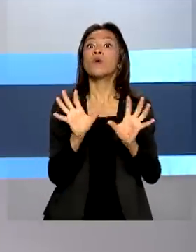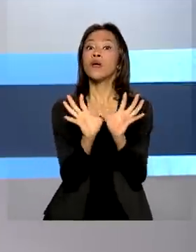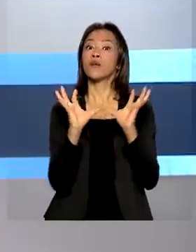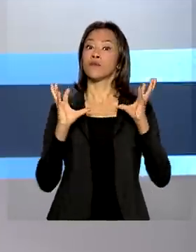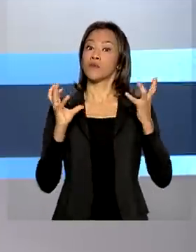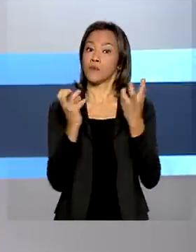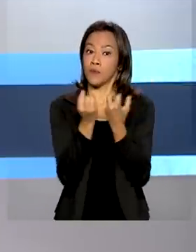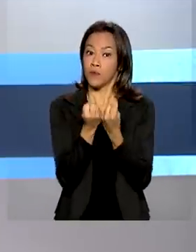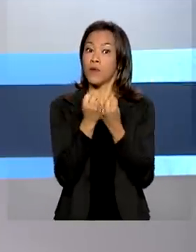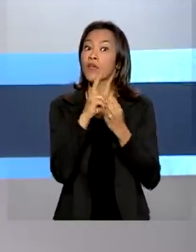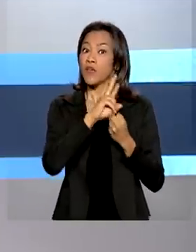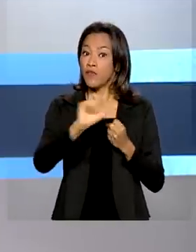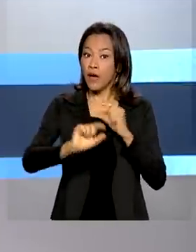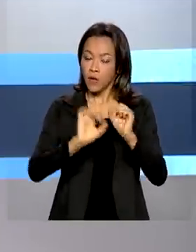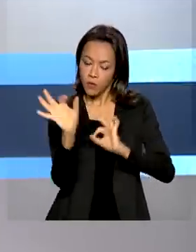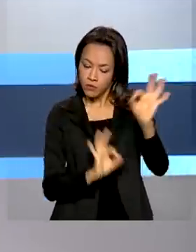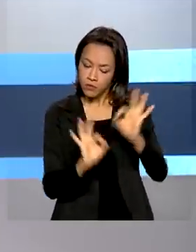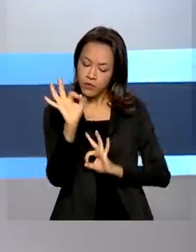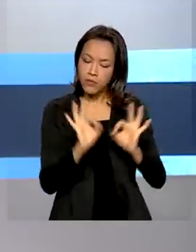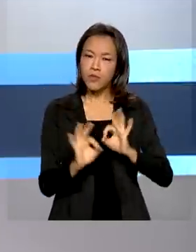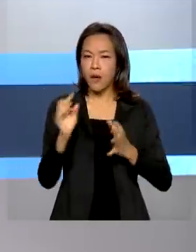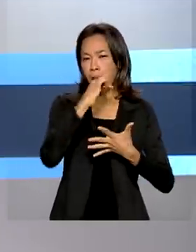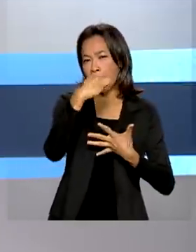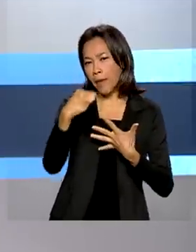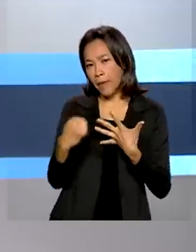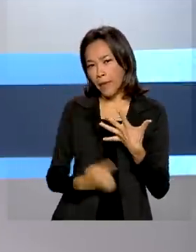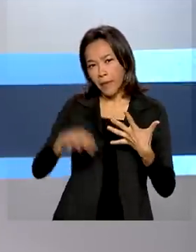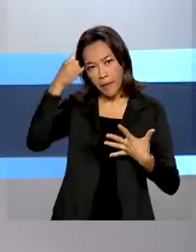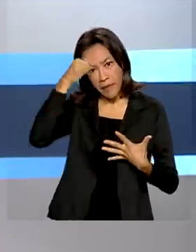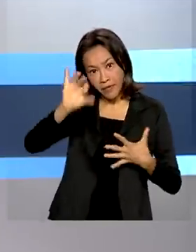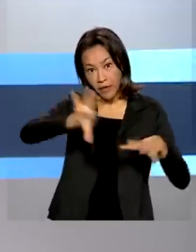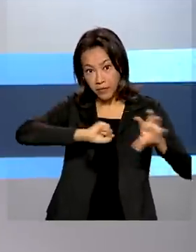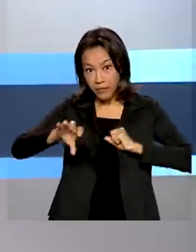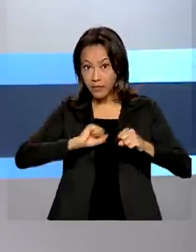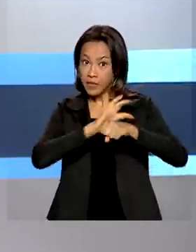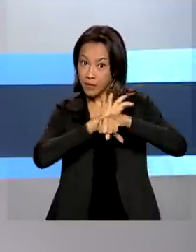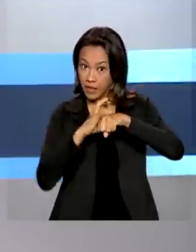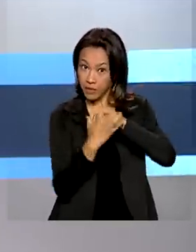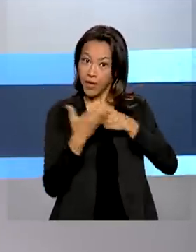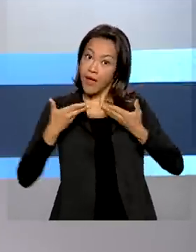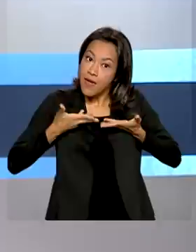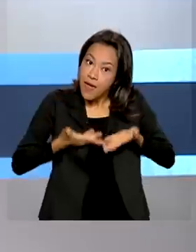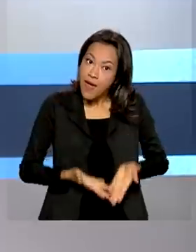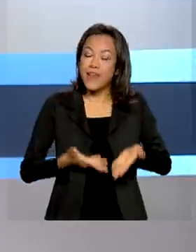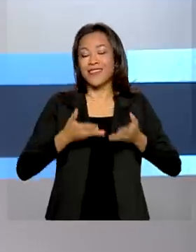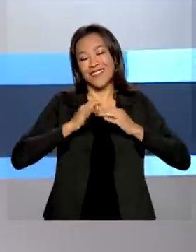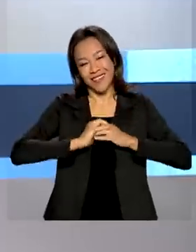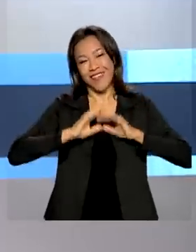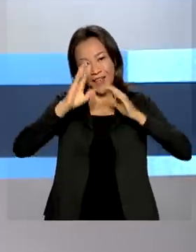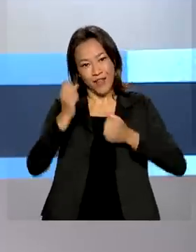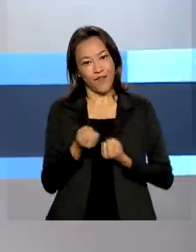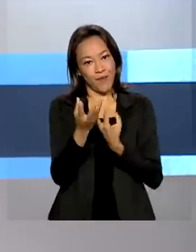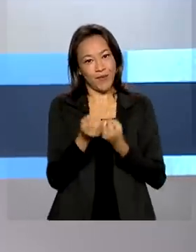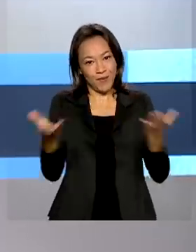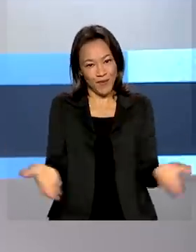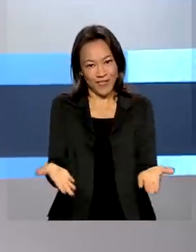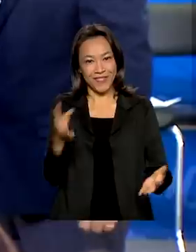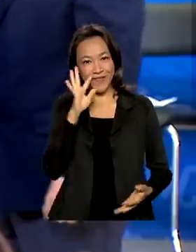Saúde que vai propor ações de prevenção e combate a pandemias. Esse é um dos destaques de hoje e veja também.